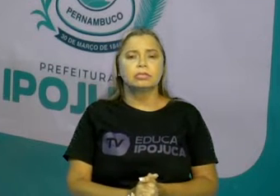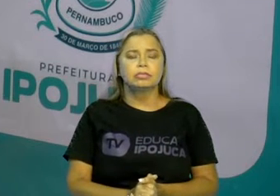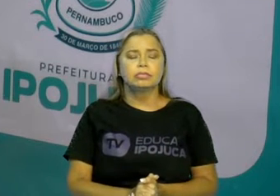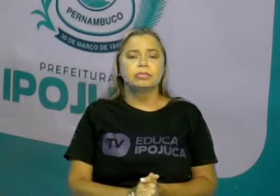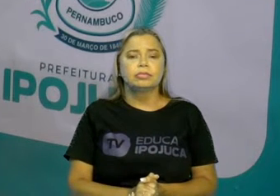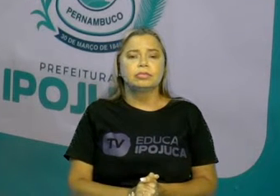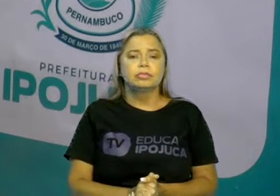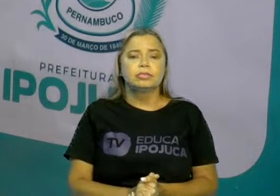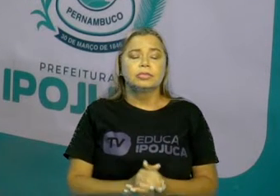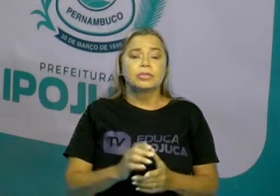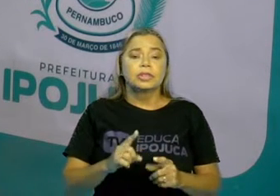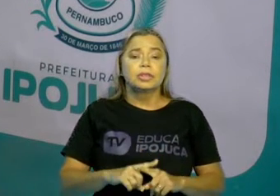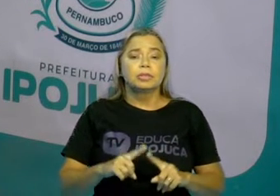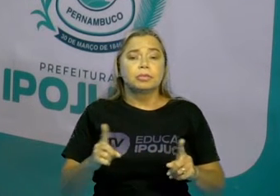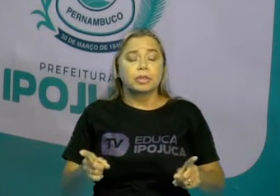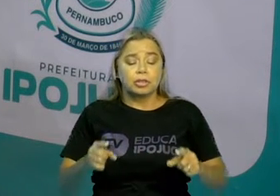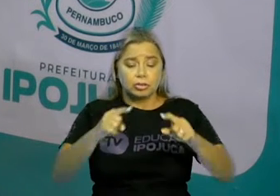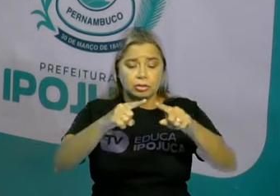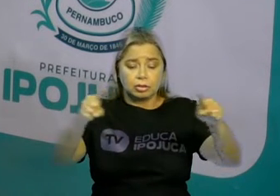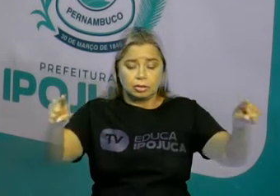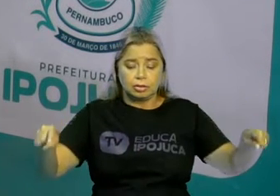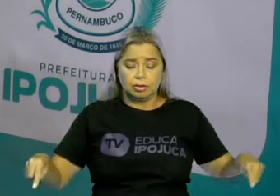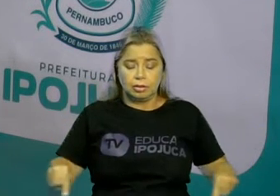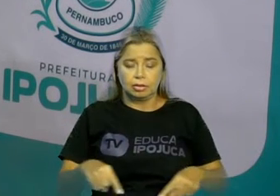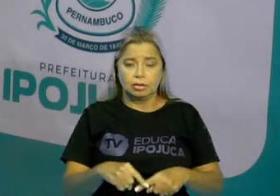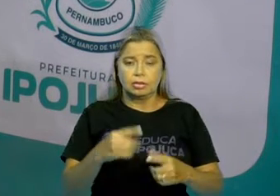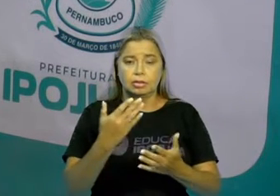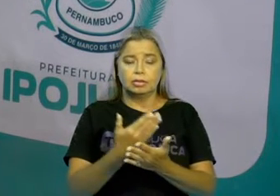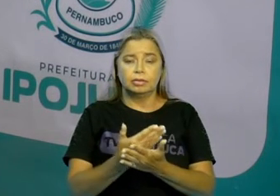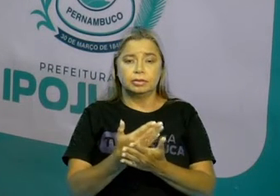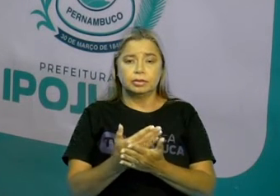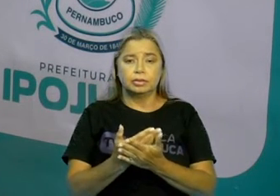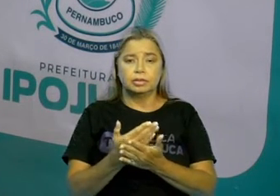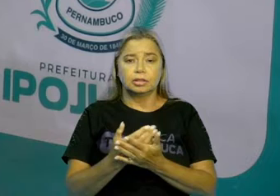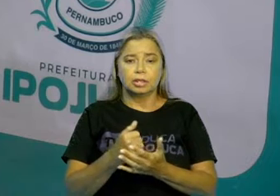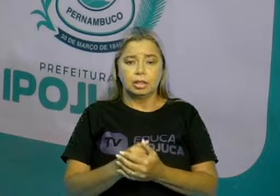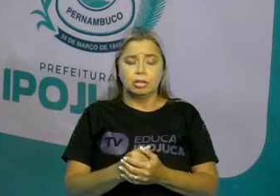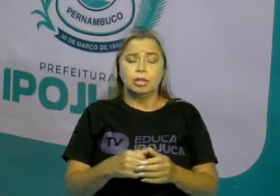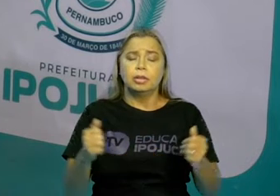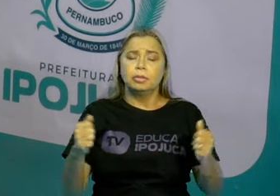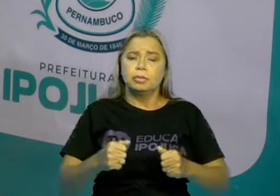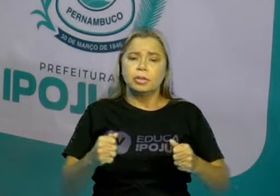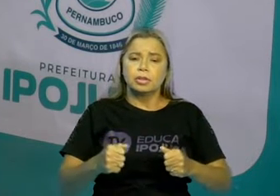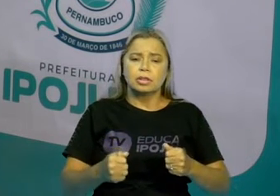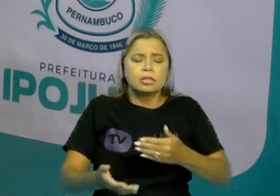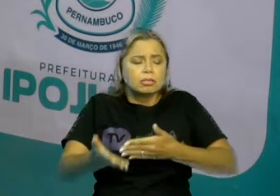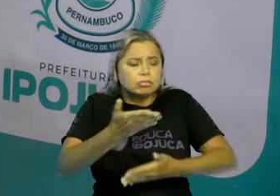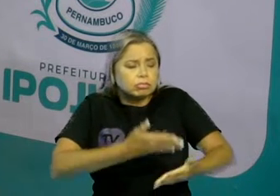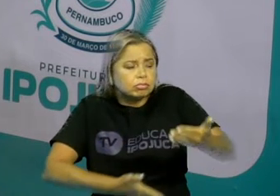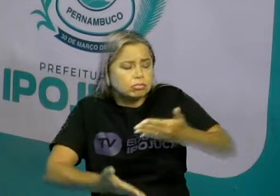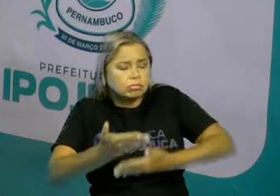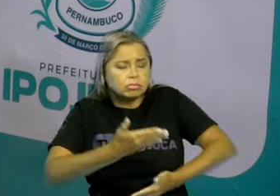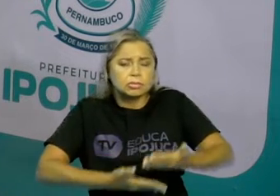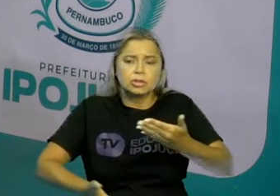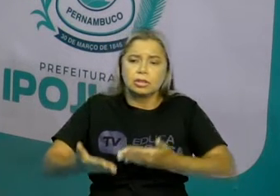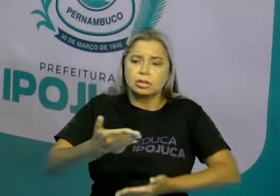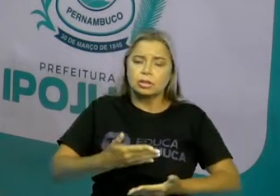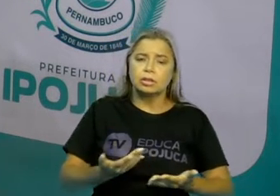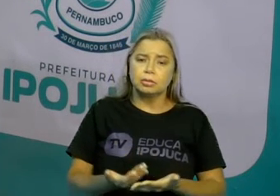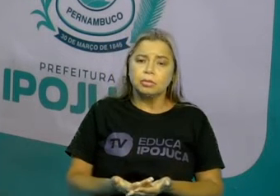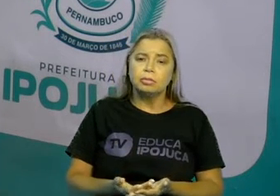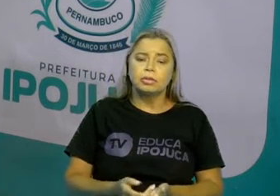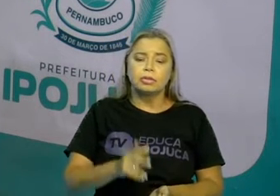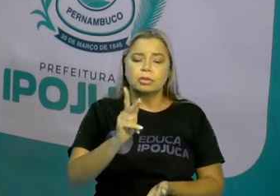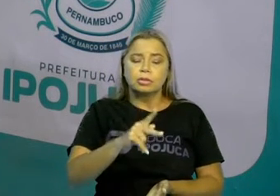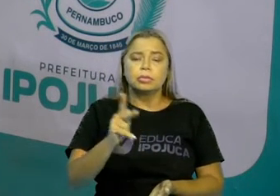canto. Portanto, na sala de aula também é bom, interagir e participar, principalmente com o